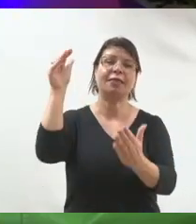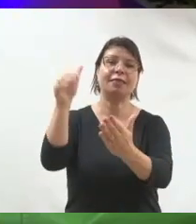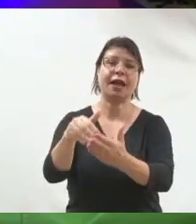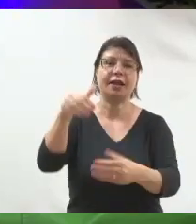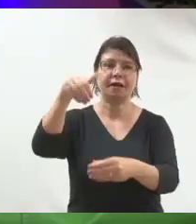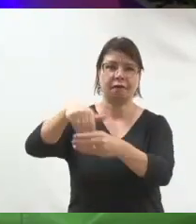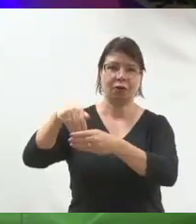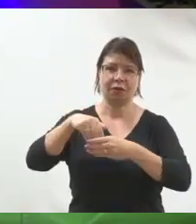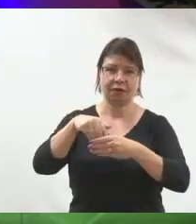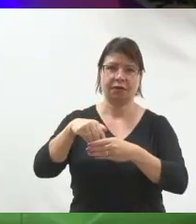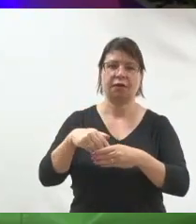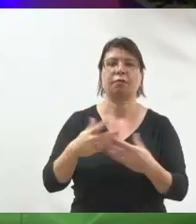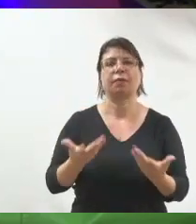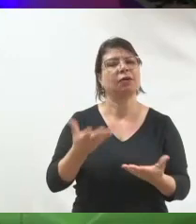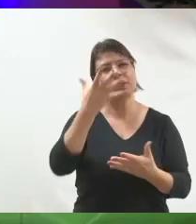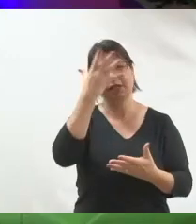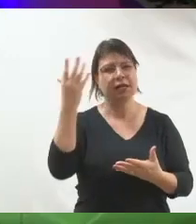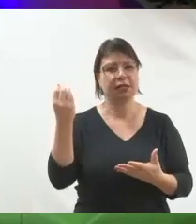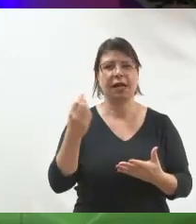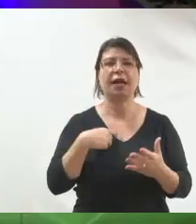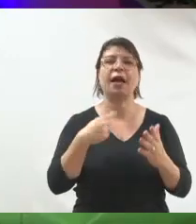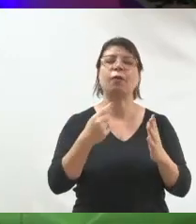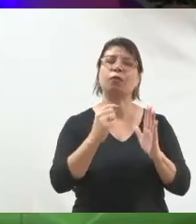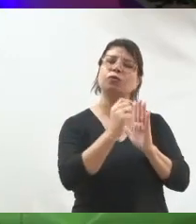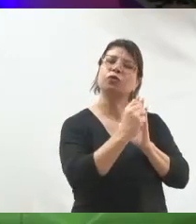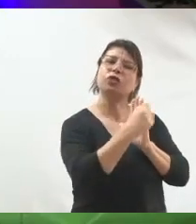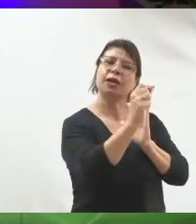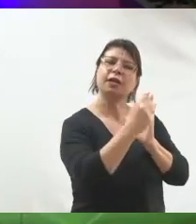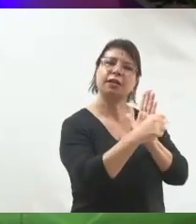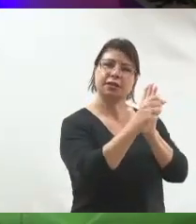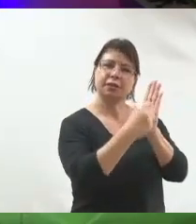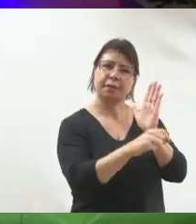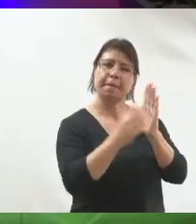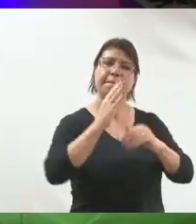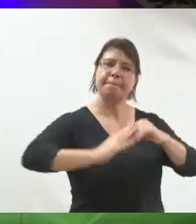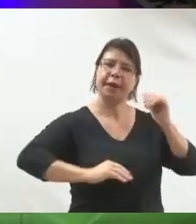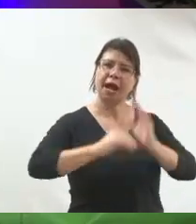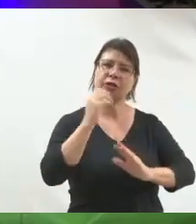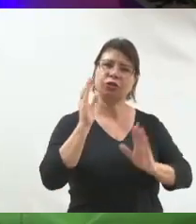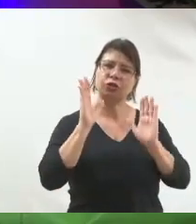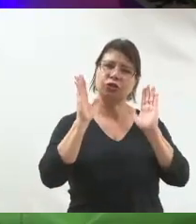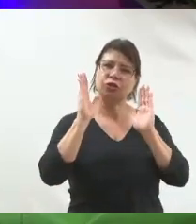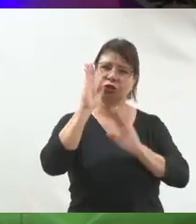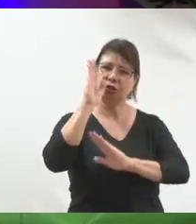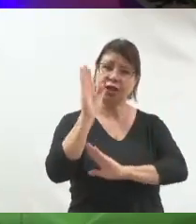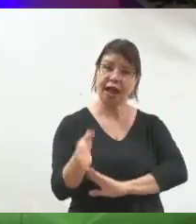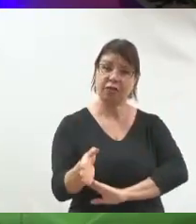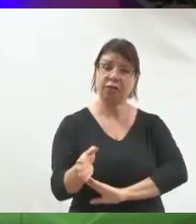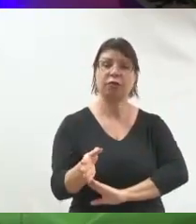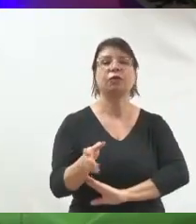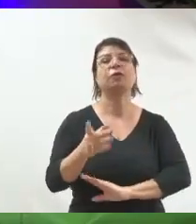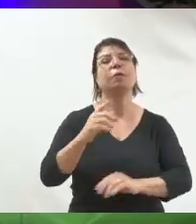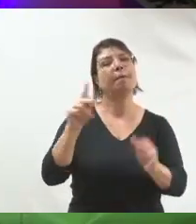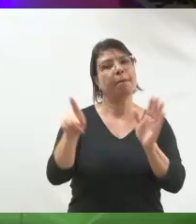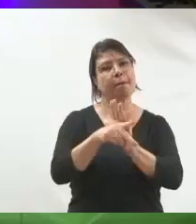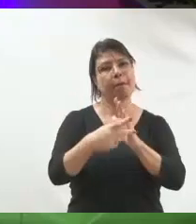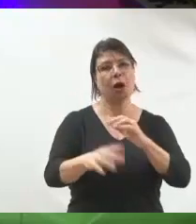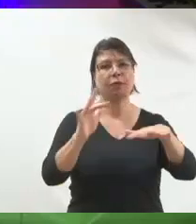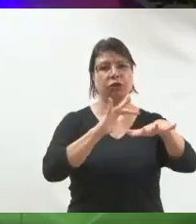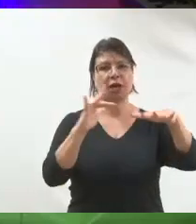serem perdidas aí. Então, é um checklist mais prático. Vou deixar aqui para vocês. Então, checklist de rede social.